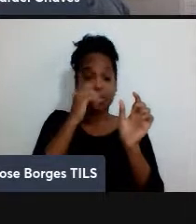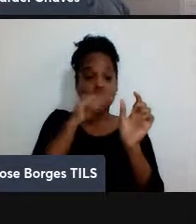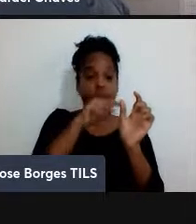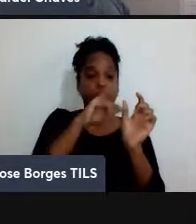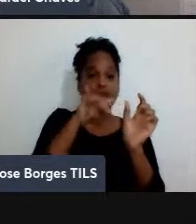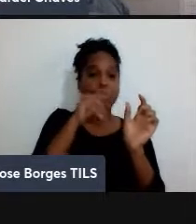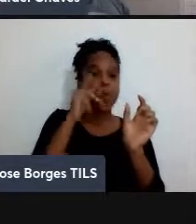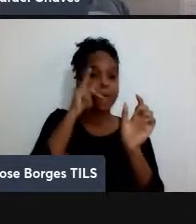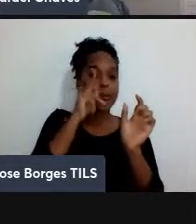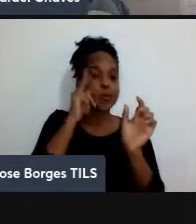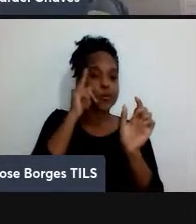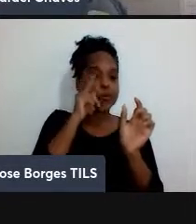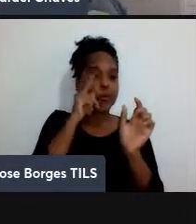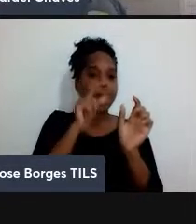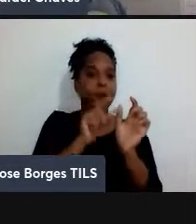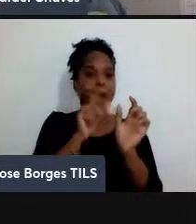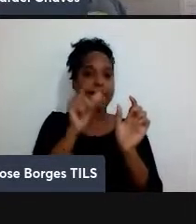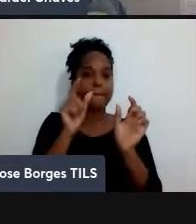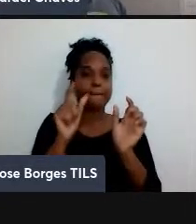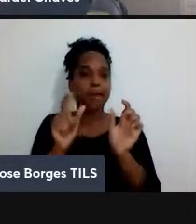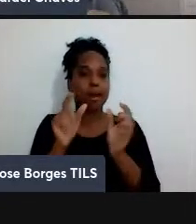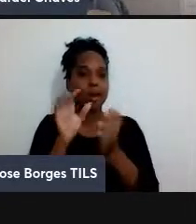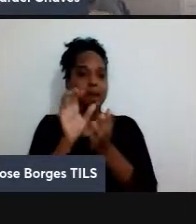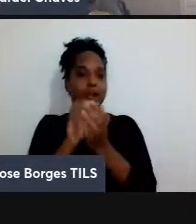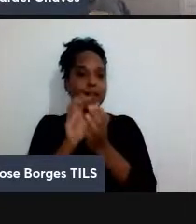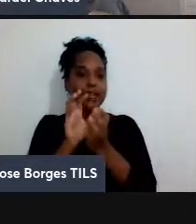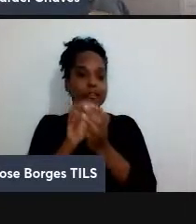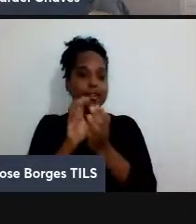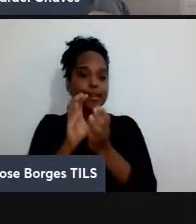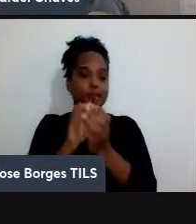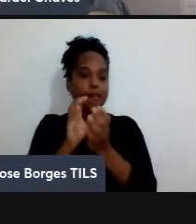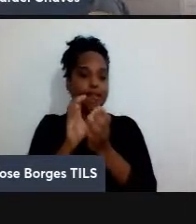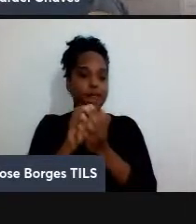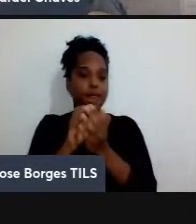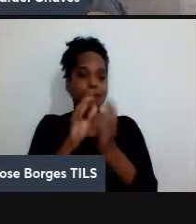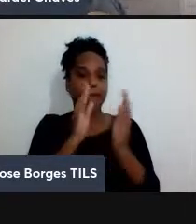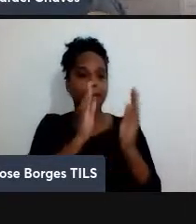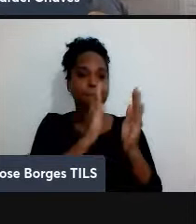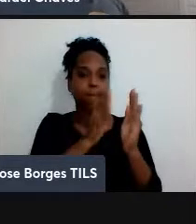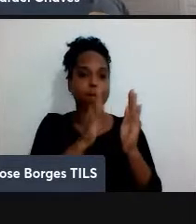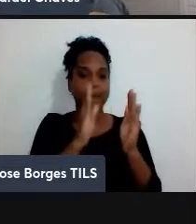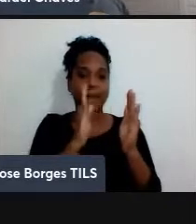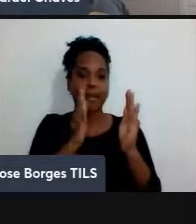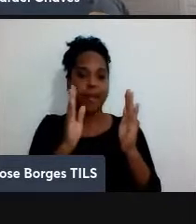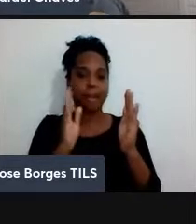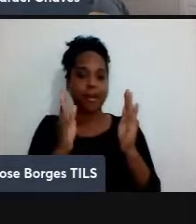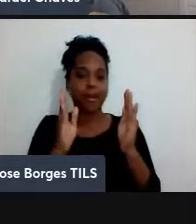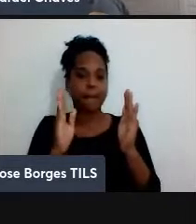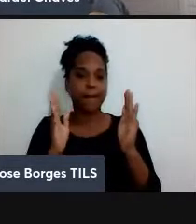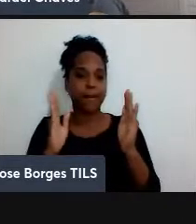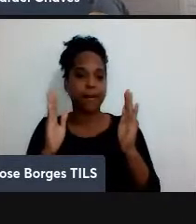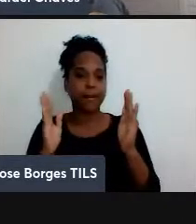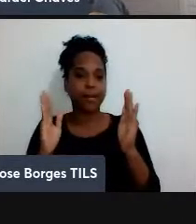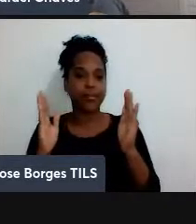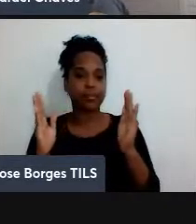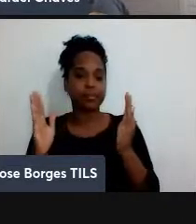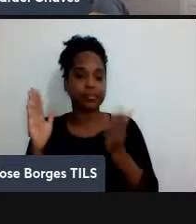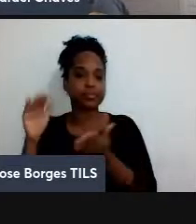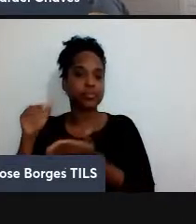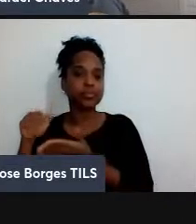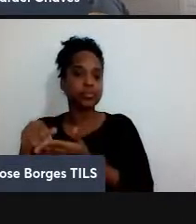Recife, outra ali em Maceió e assim vai até chegar ali na Bahia.